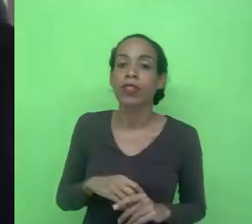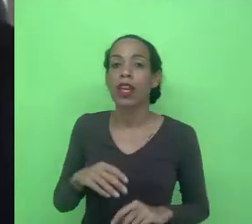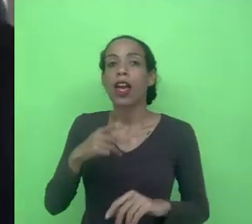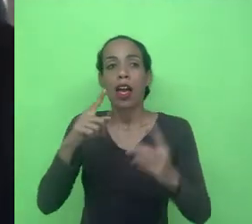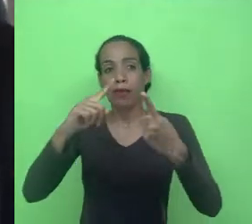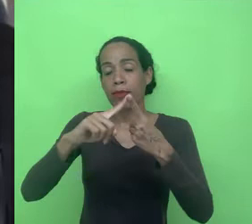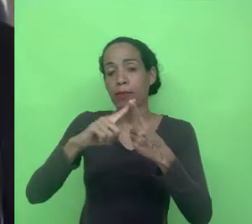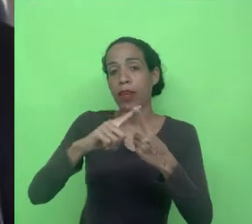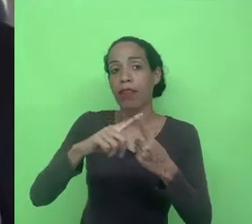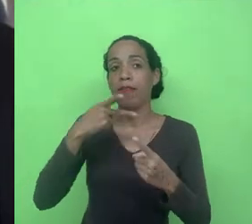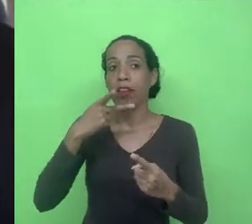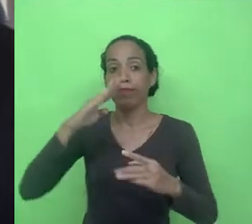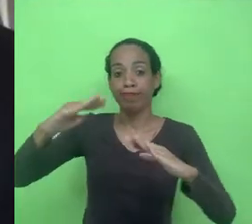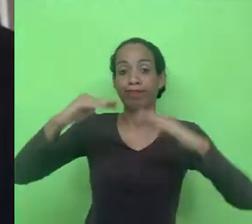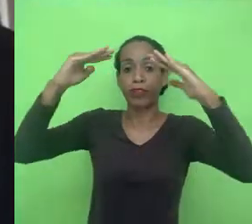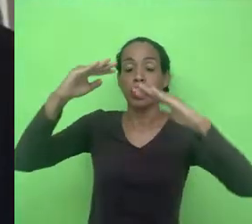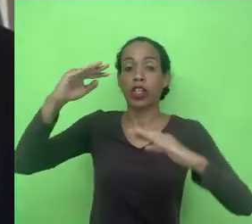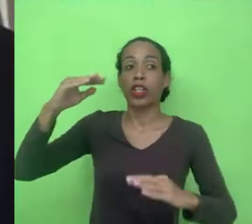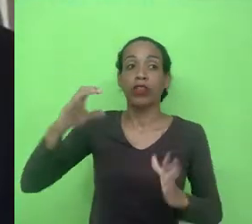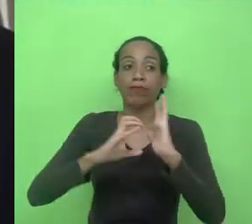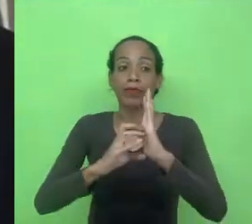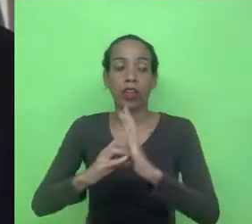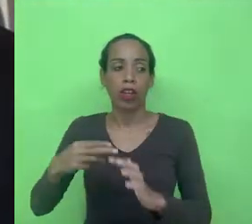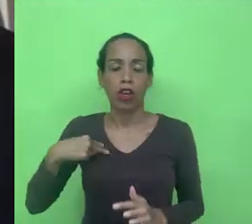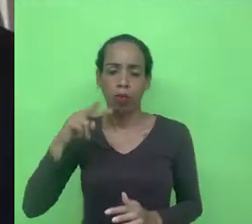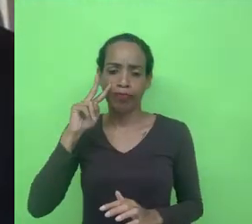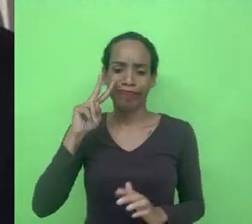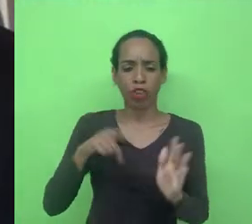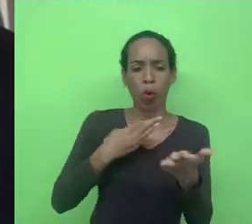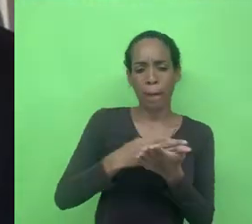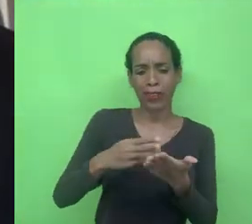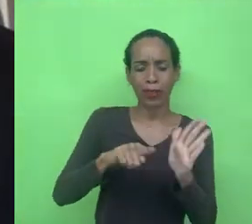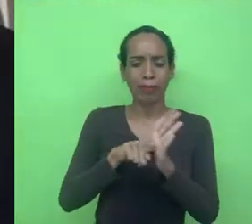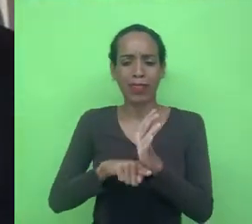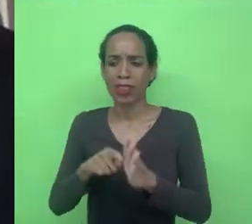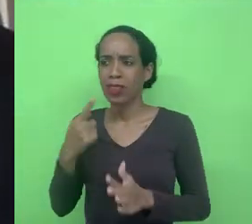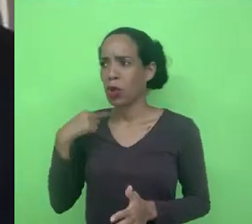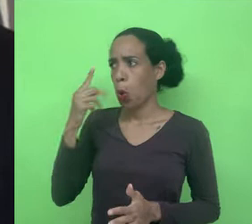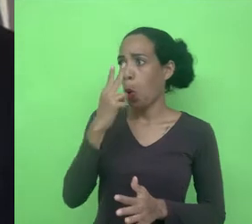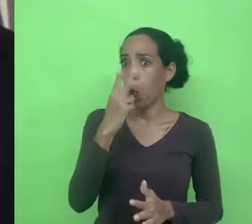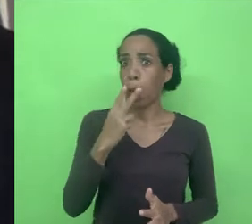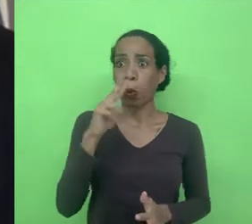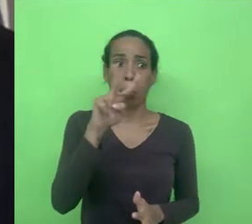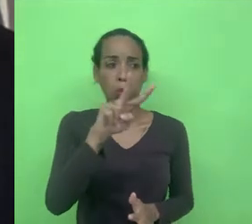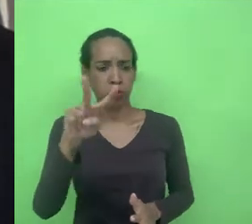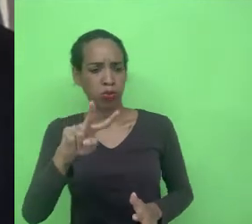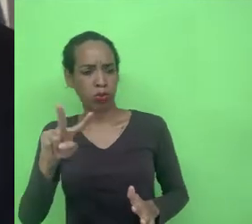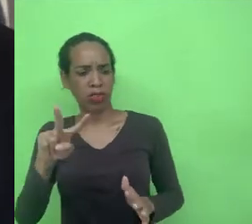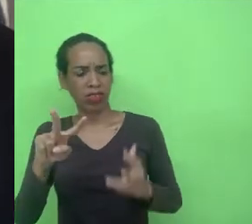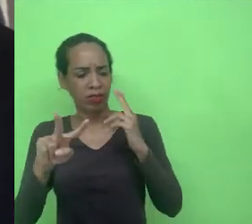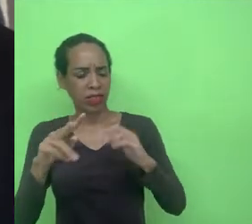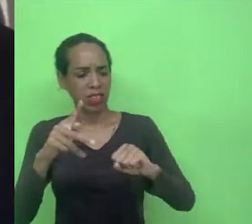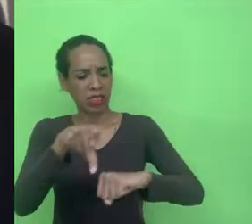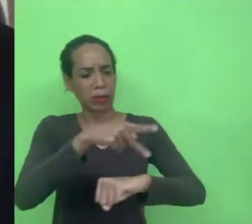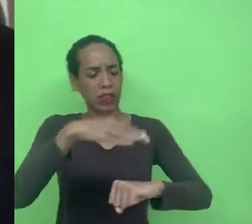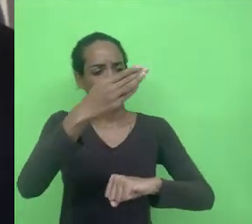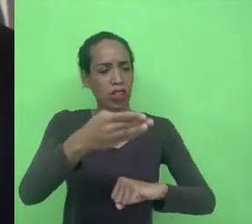quando eu comecei a pesquisa com o meu olhar de especialista em relações internacionais, eu via o termo soberania de dados apenas